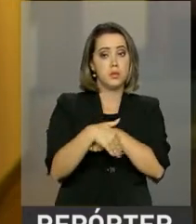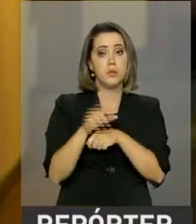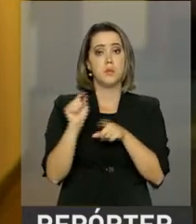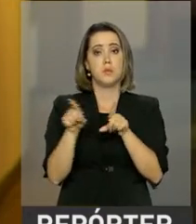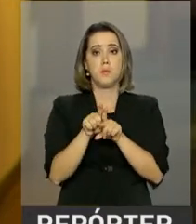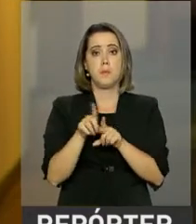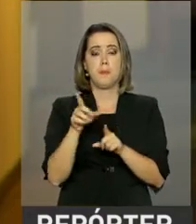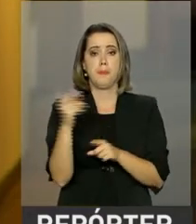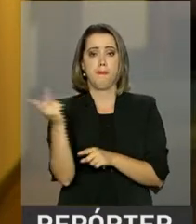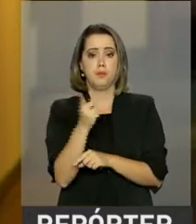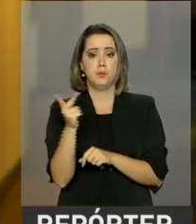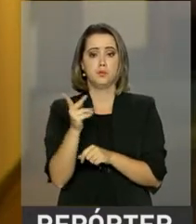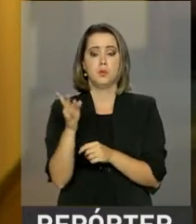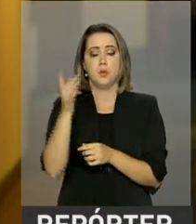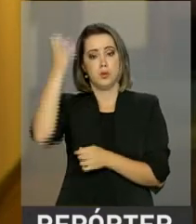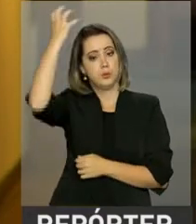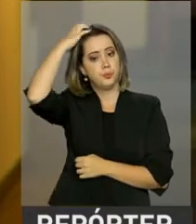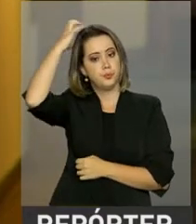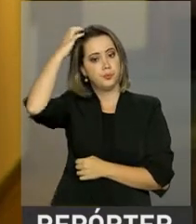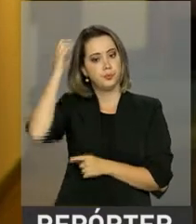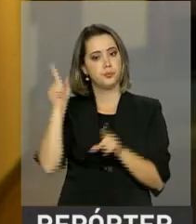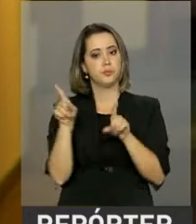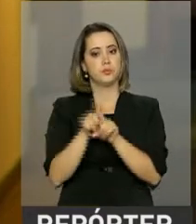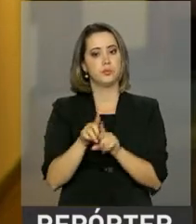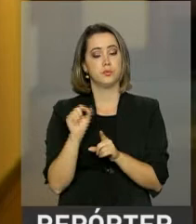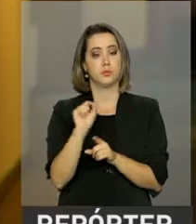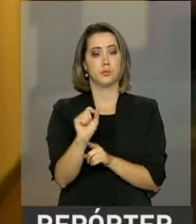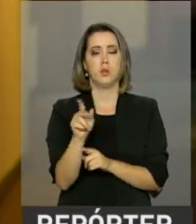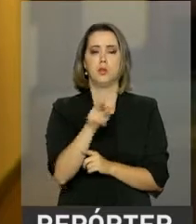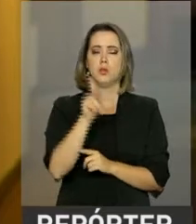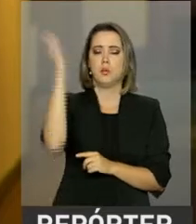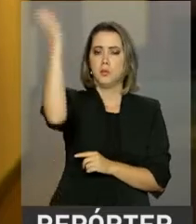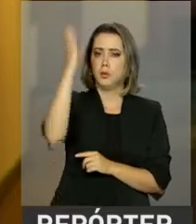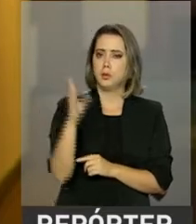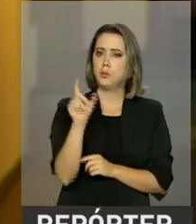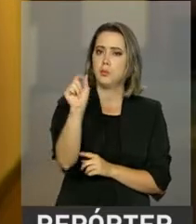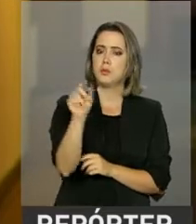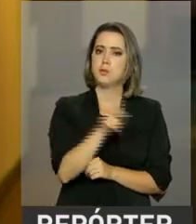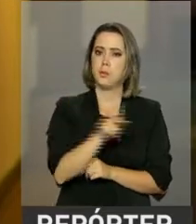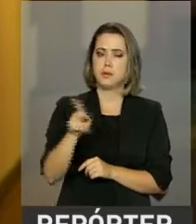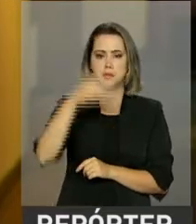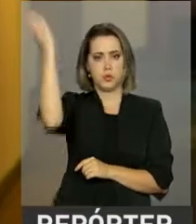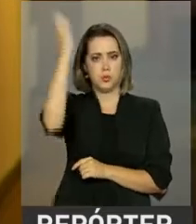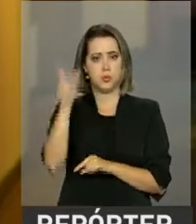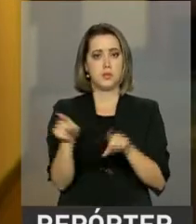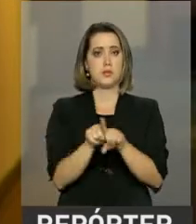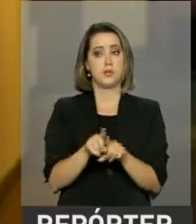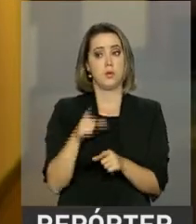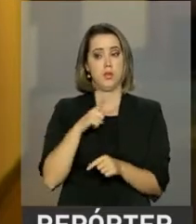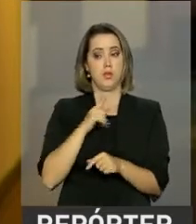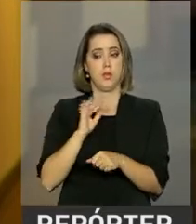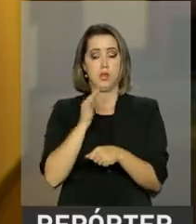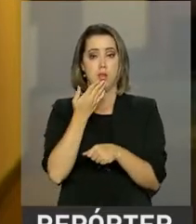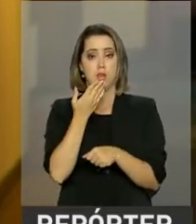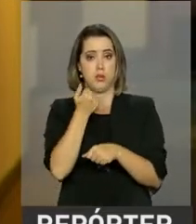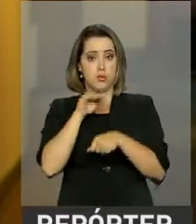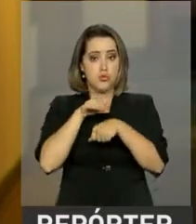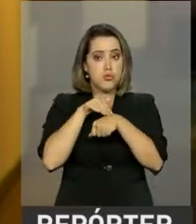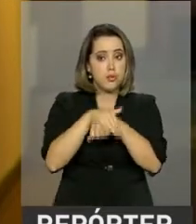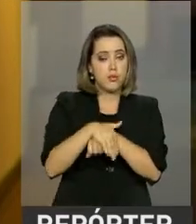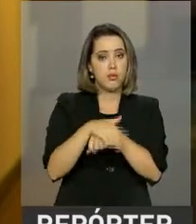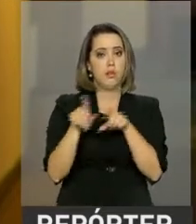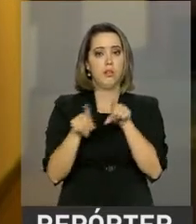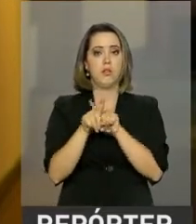Gustavo, a rainha Sílvia e também ao presidente Michel Temer e a primeira-dama Marcela Temer um jantar com 150 convidados.